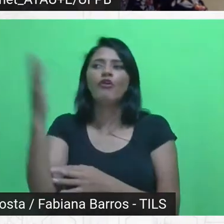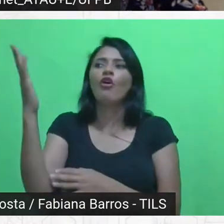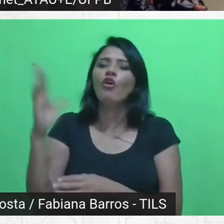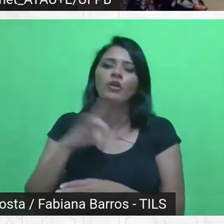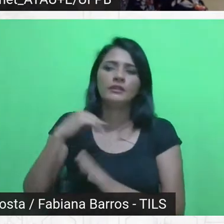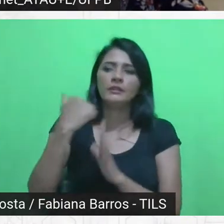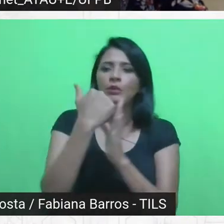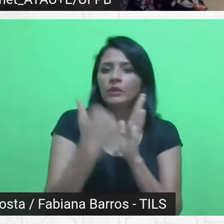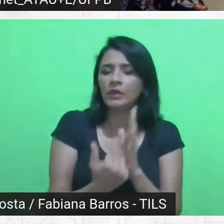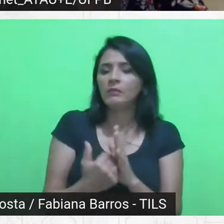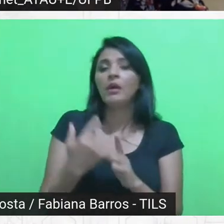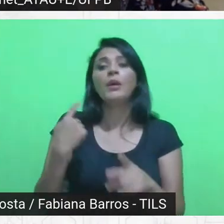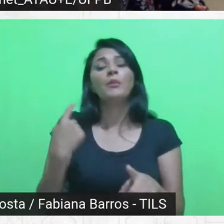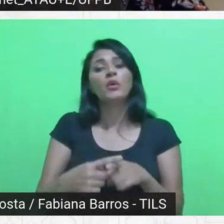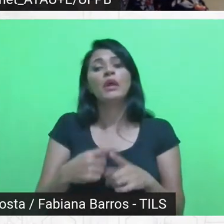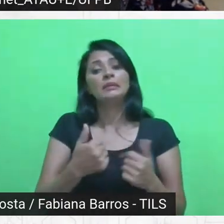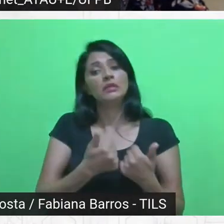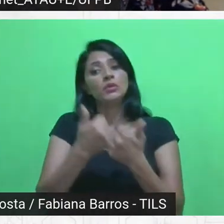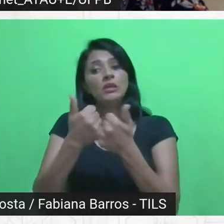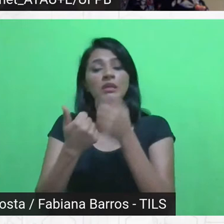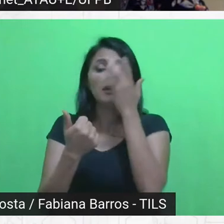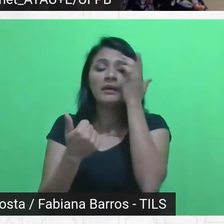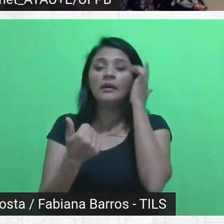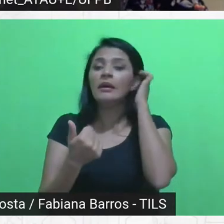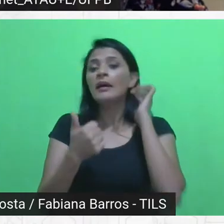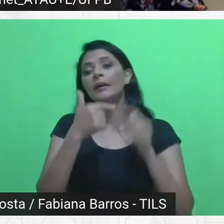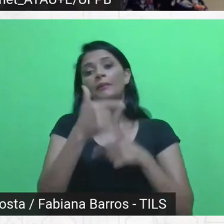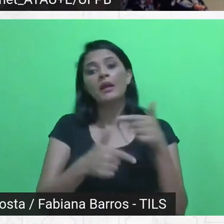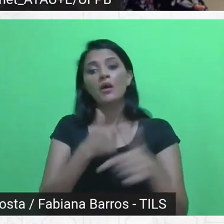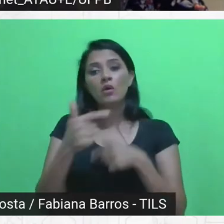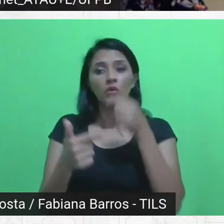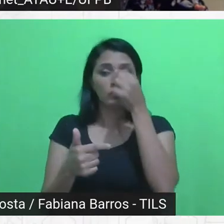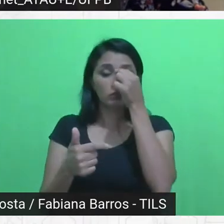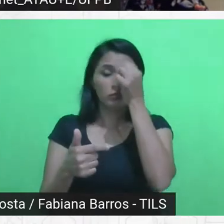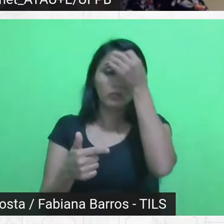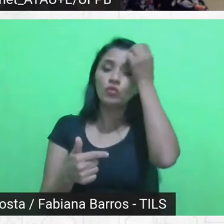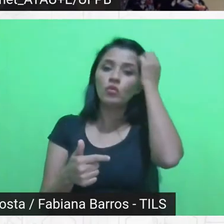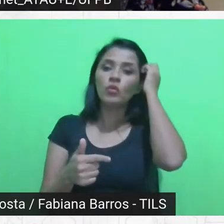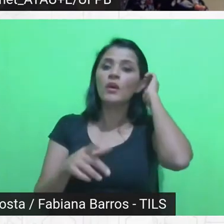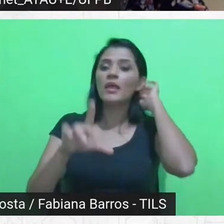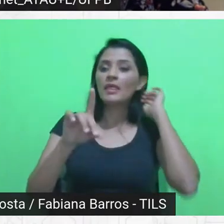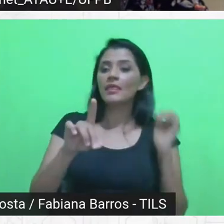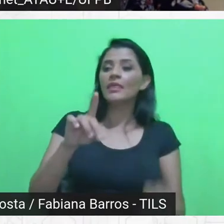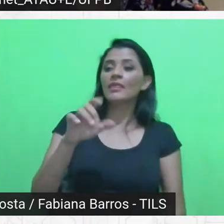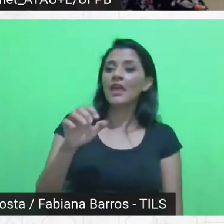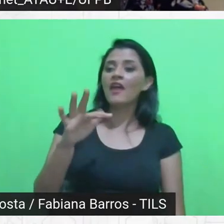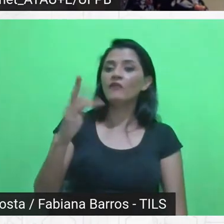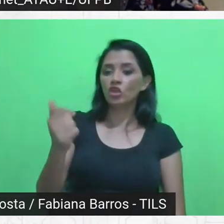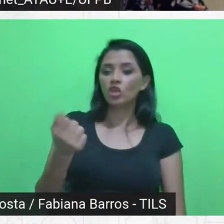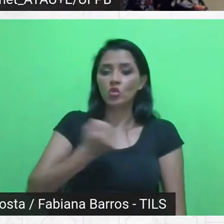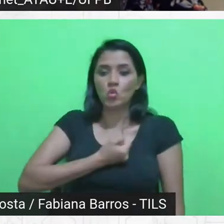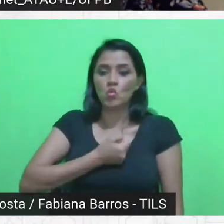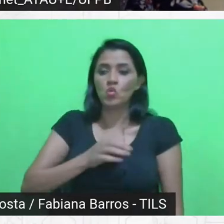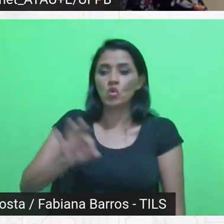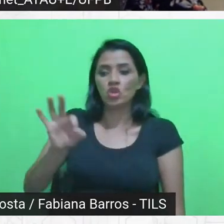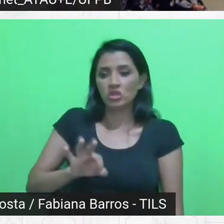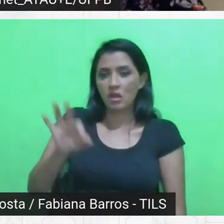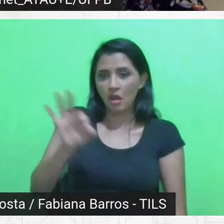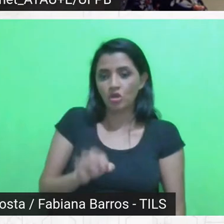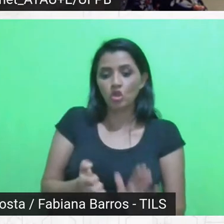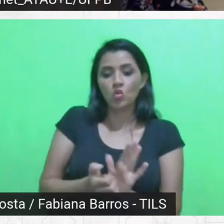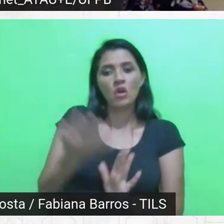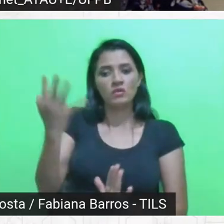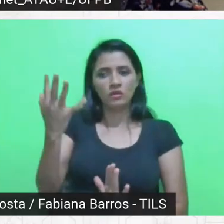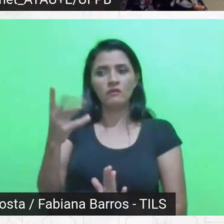trabalha com o déficit qualitativo, né, que é um déficit que está muito vinculada à melhoria da qualidade